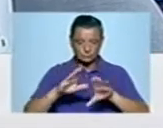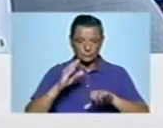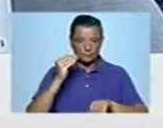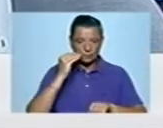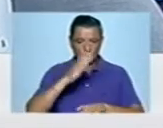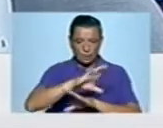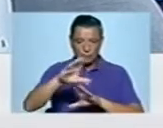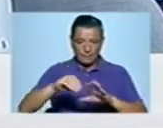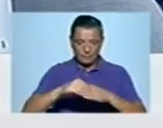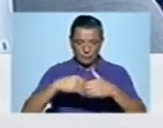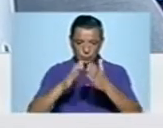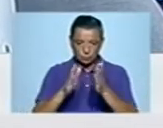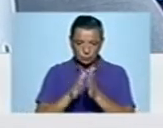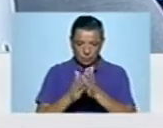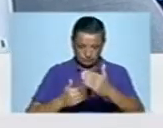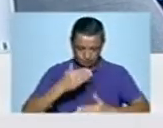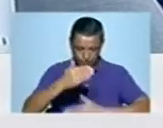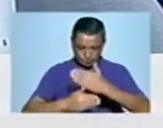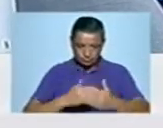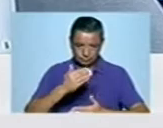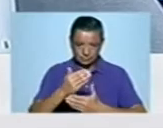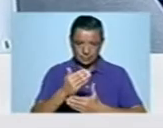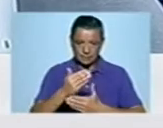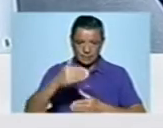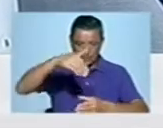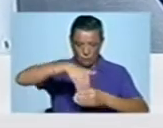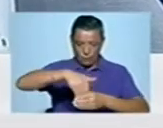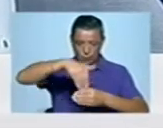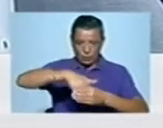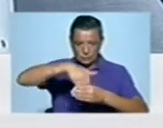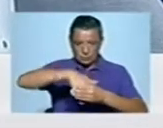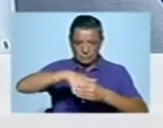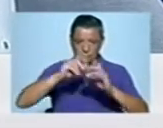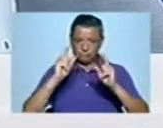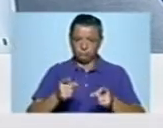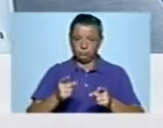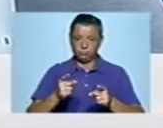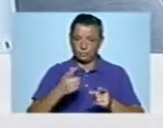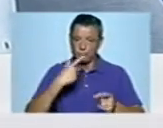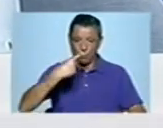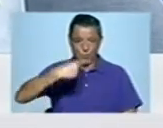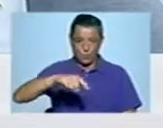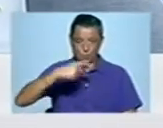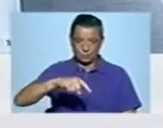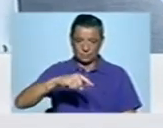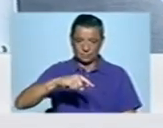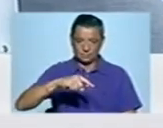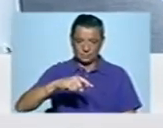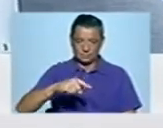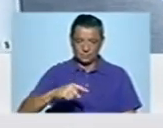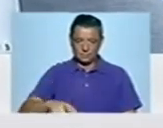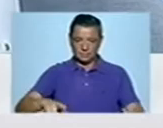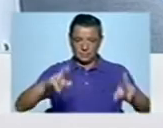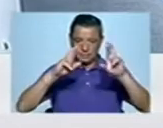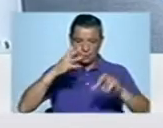digo que envolvemos todo o Conselho, a dinâmica para as votações tem sido uma coisa excepcional. E portanto, espero que